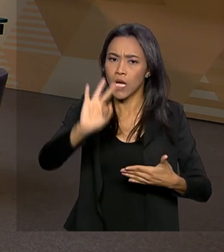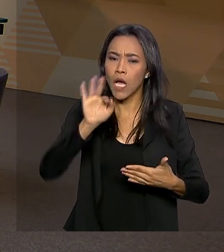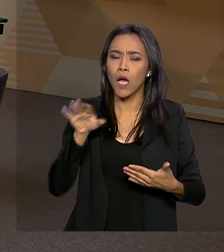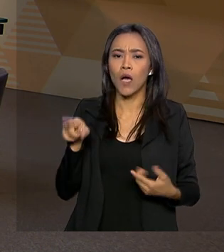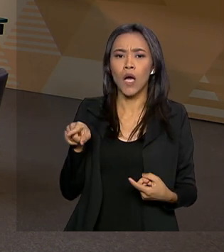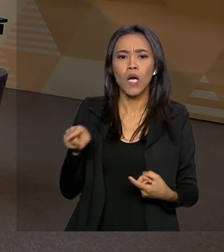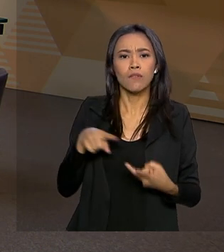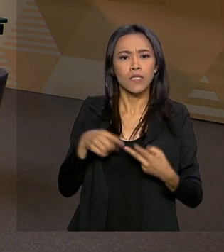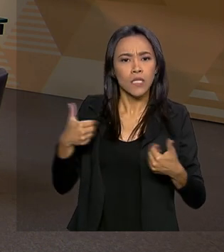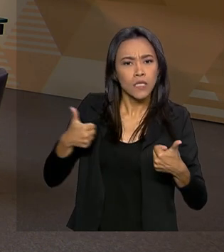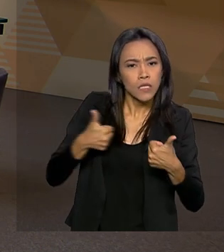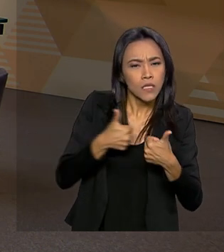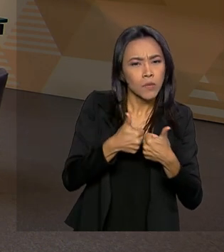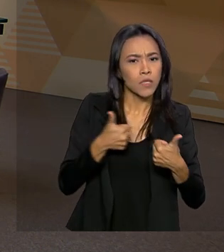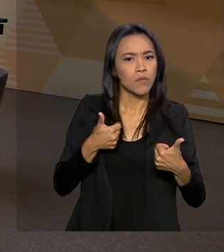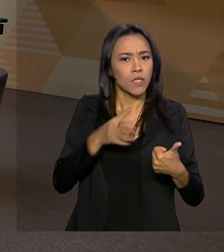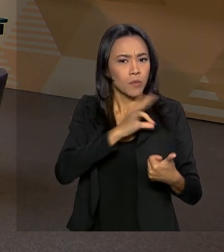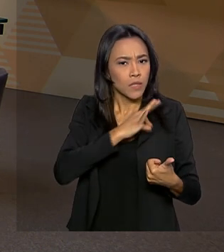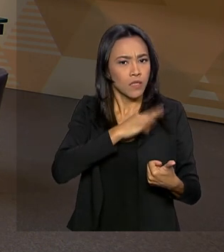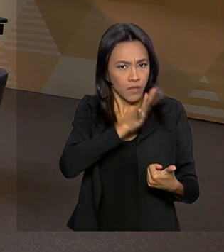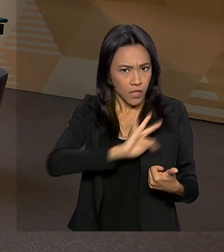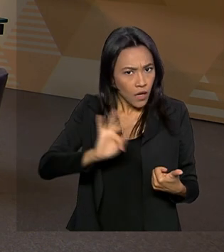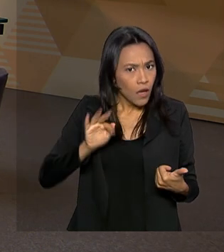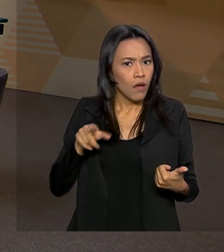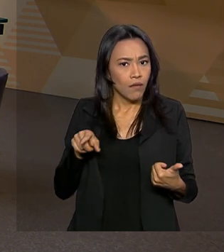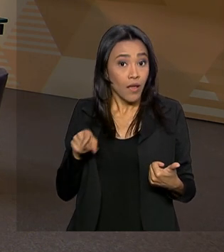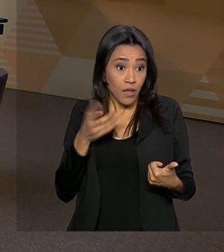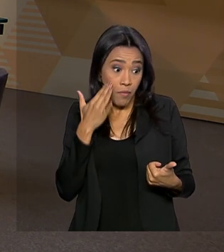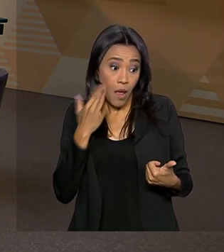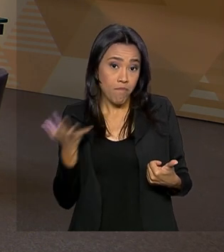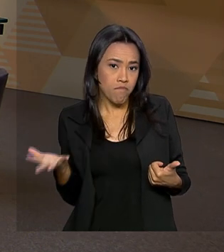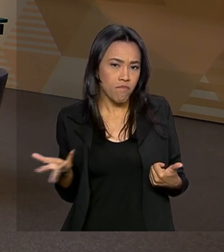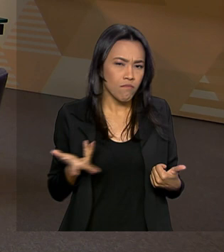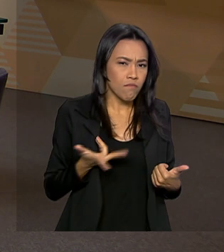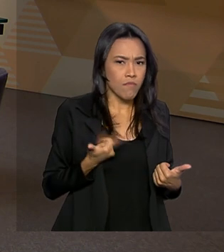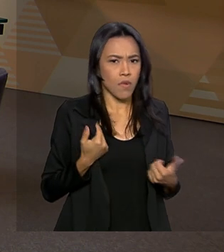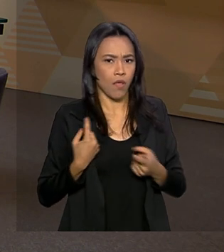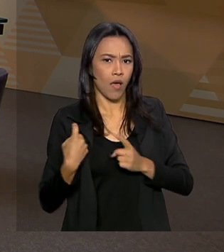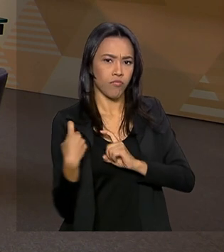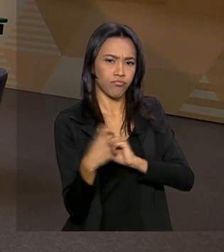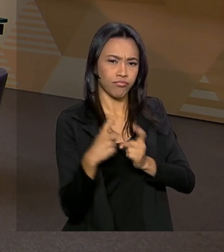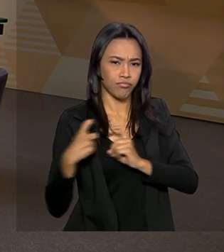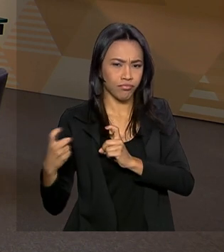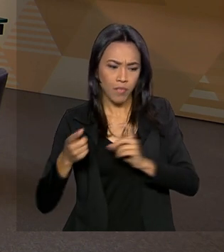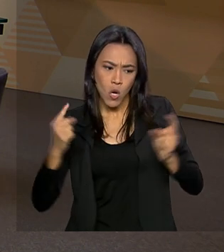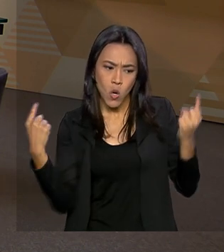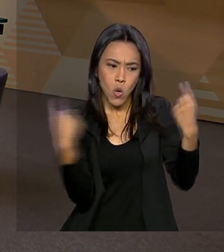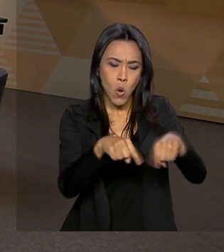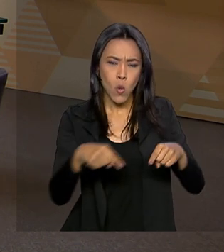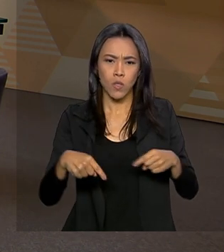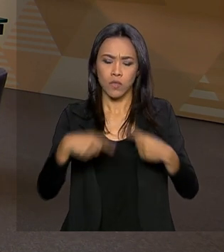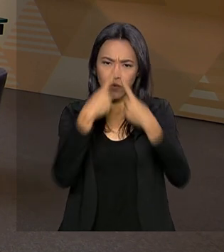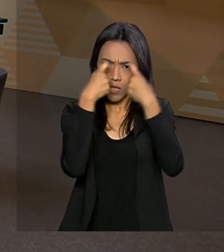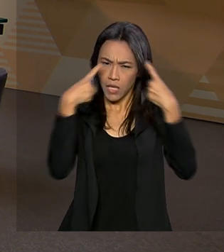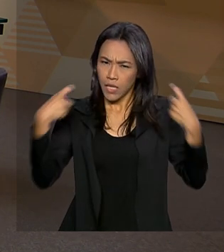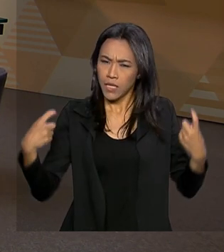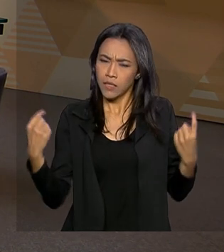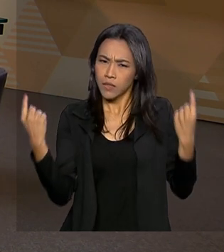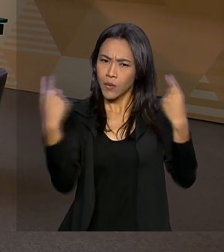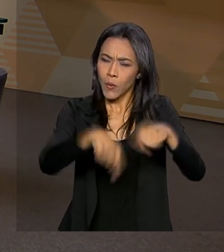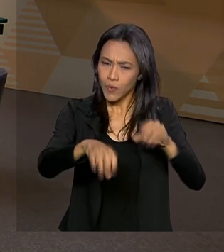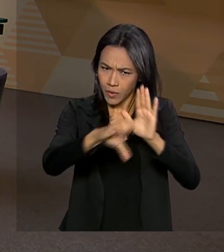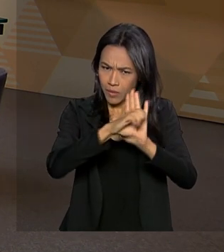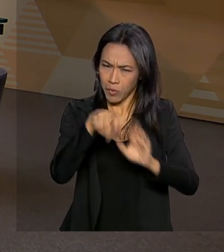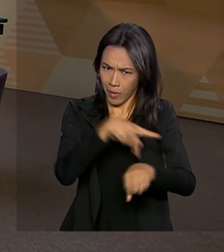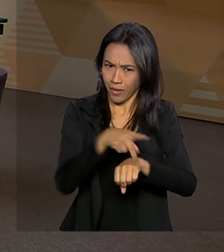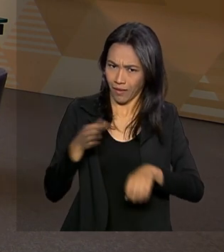se aproximando da Polícia Federal até para aprimorar essa questão do combate à violência, à criminalidade no